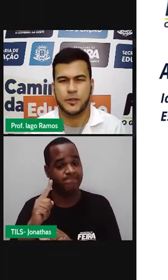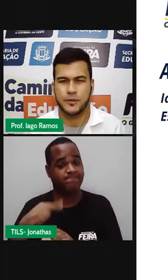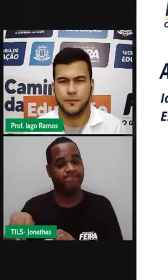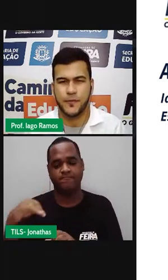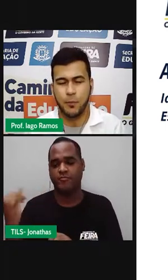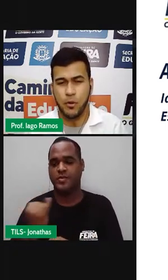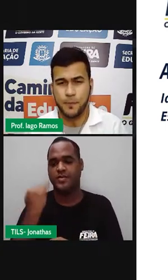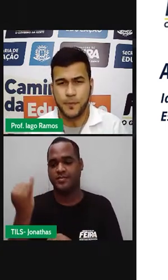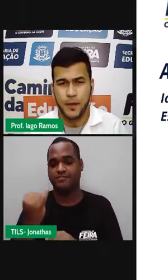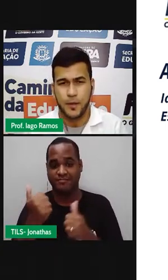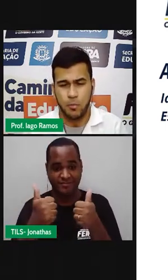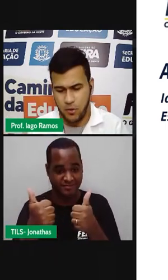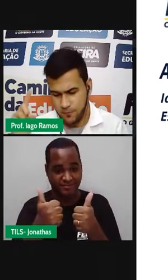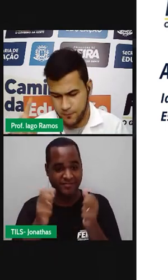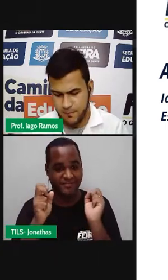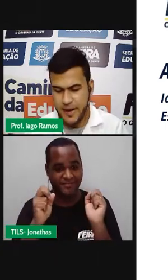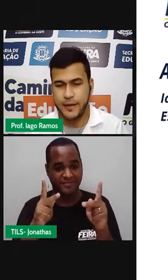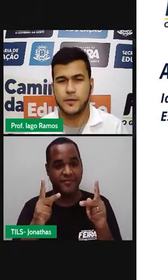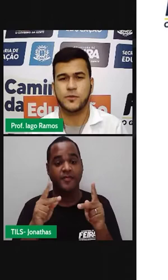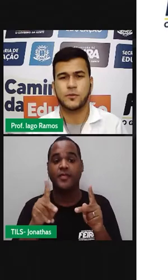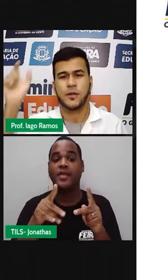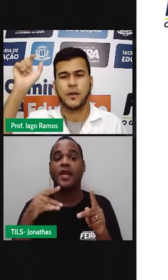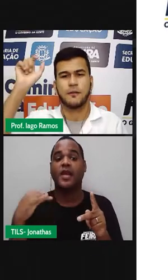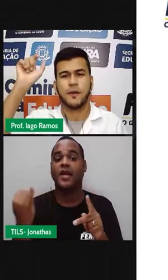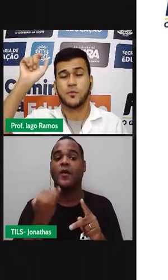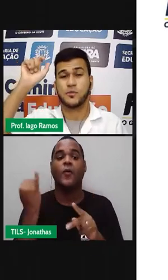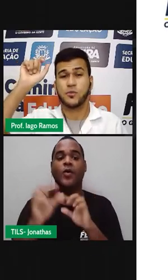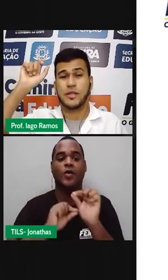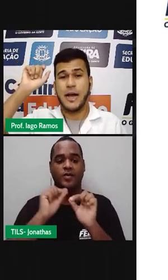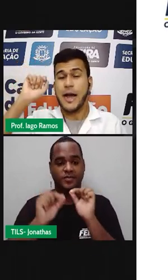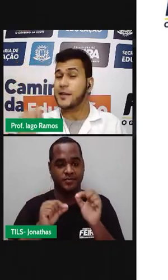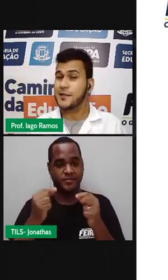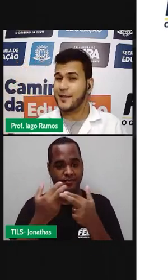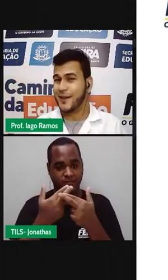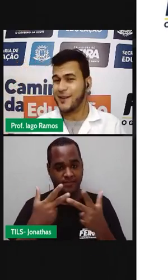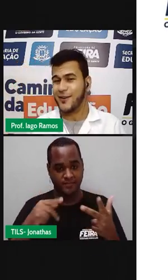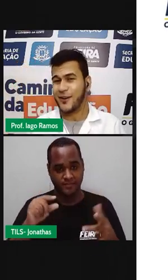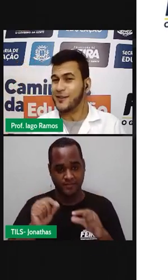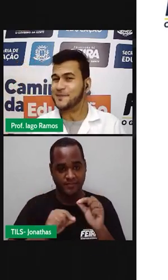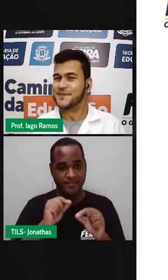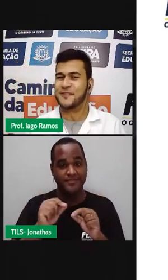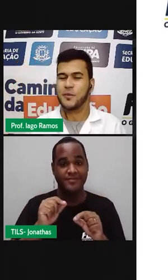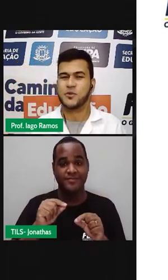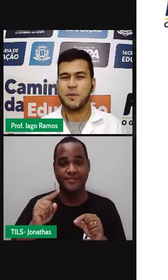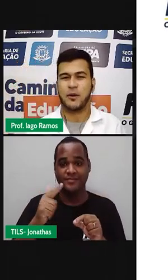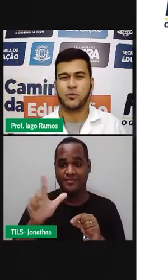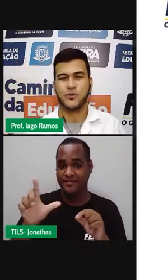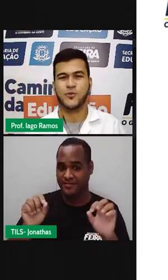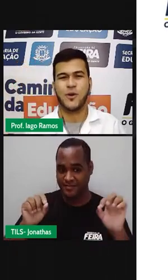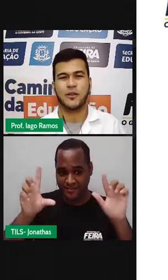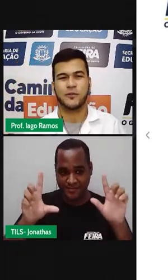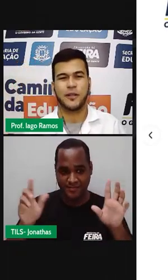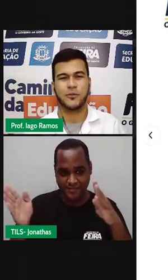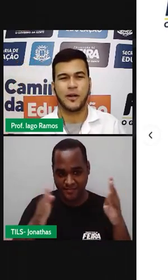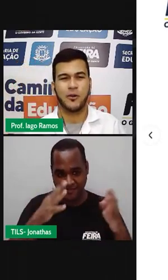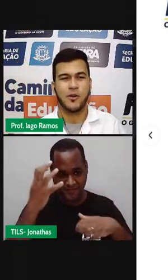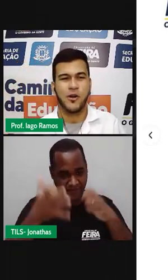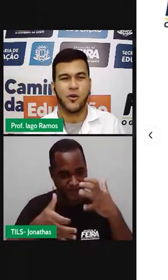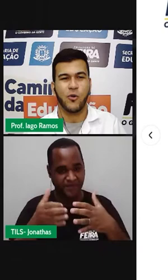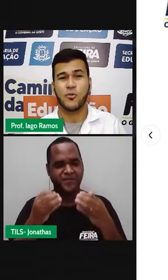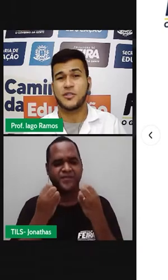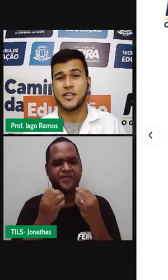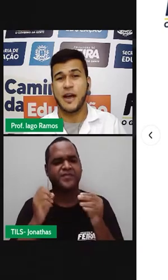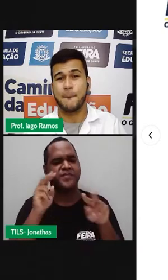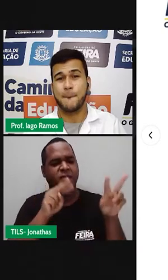muito importante, tá bom? Bom, para isso, vamos mudar de tela agora, vamos para o nosso quadro virtual,